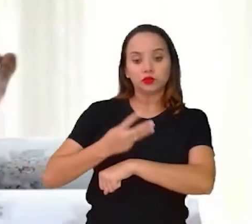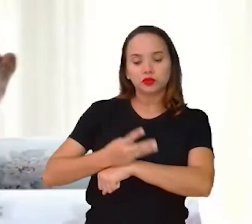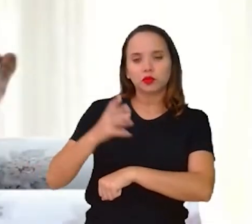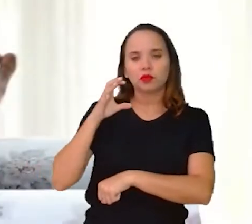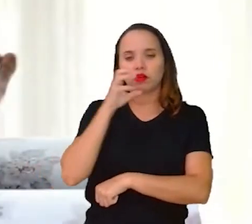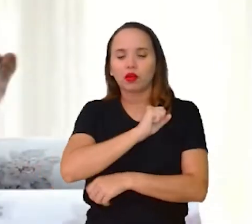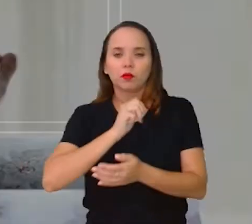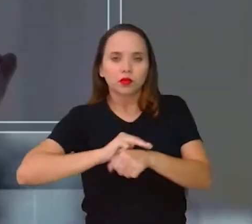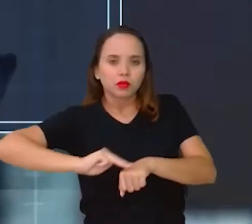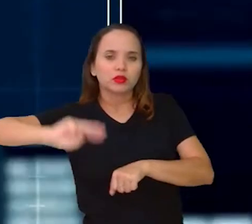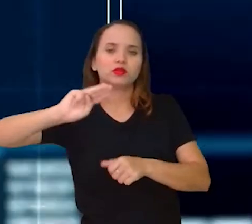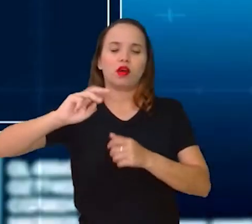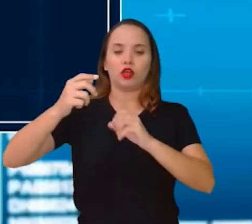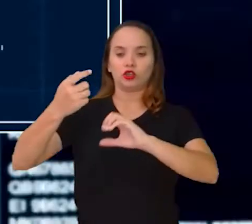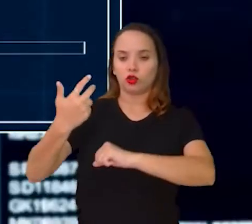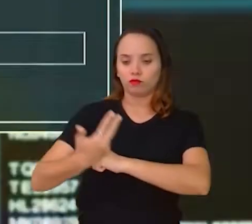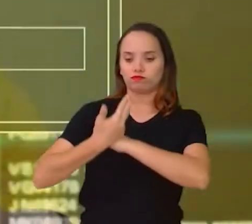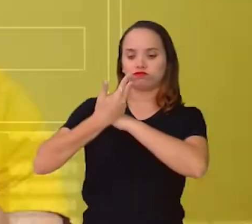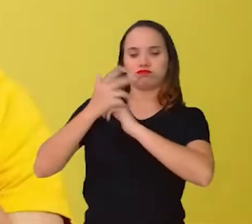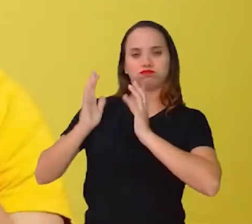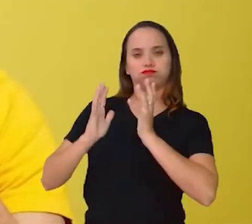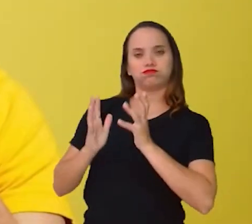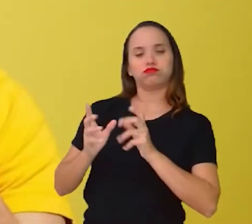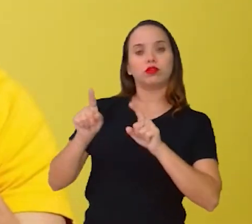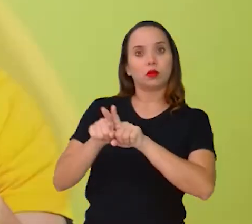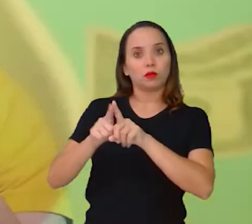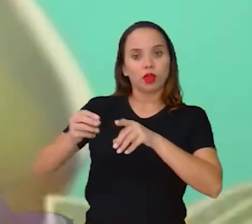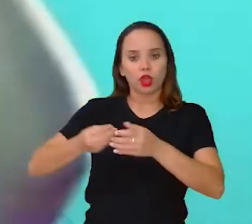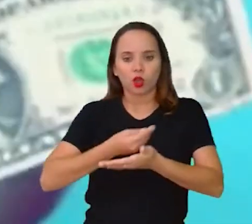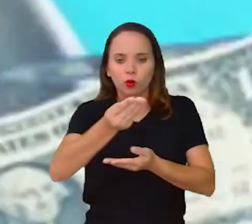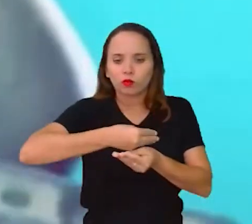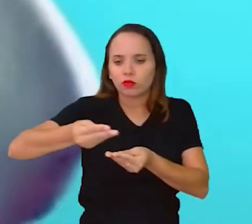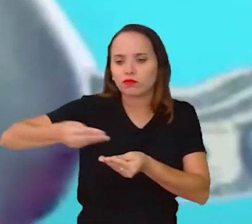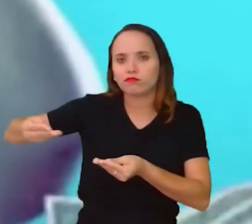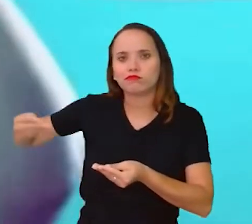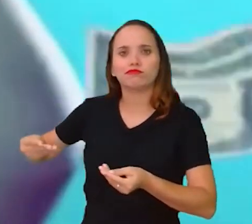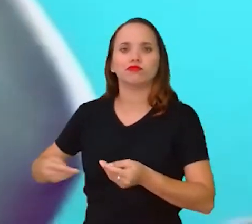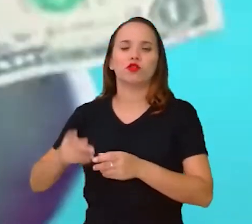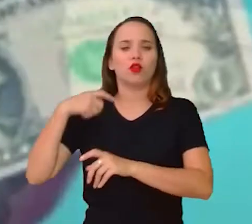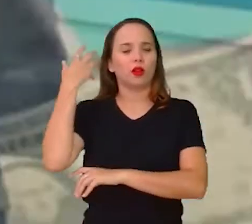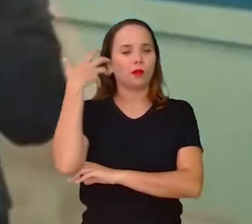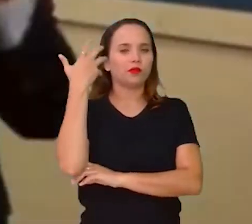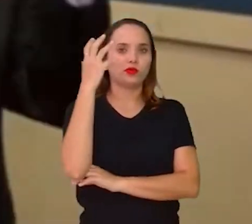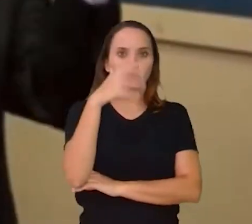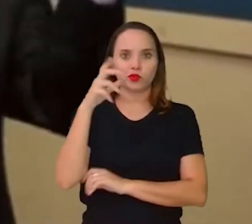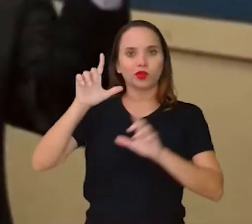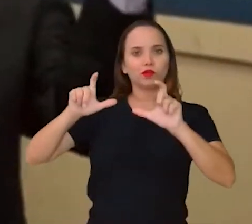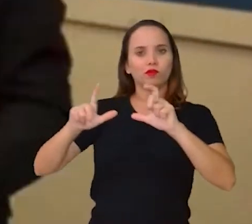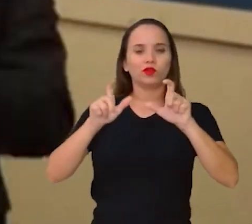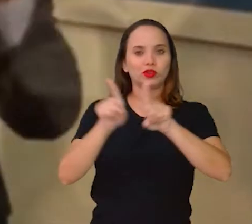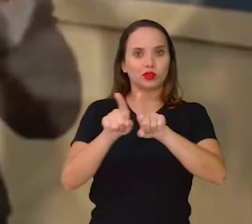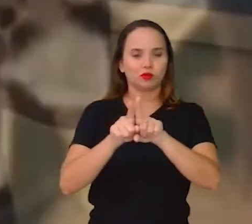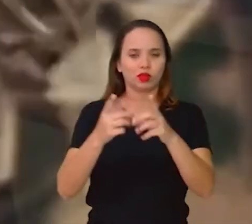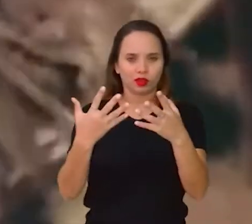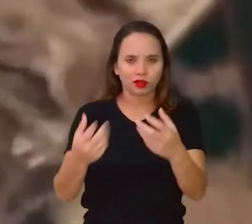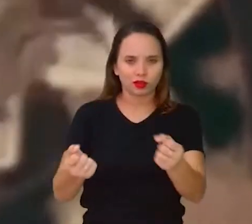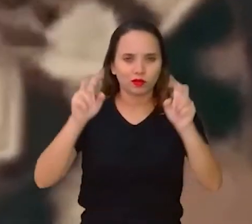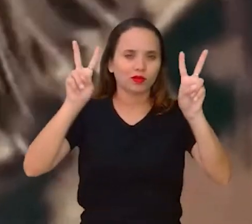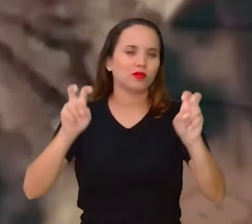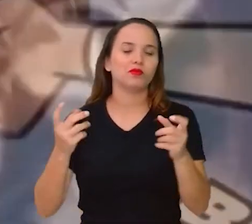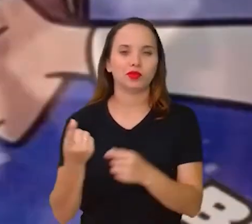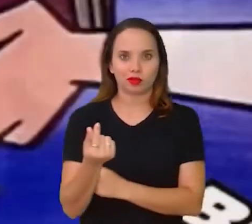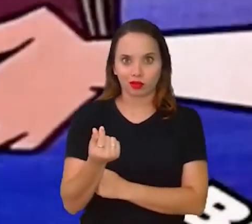faz chamadas de vídeo, manda arquivos, fotos, músicas e muito mais. E vamos falar de dinheiro, que é bom e todo mundo gosta?